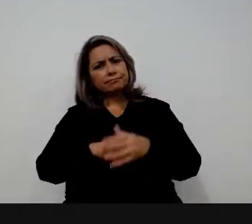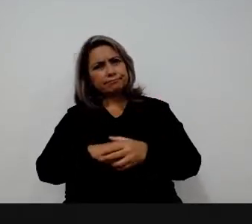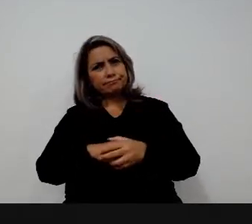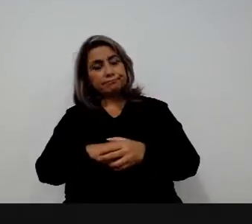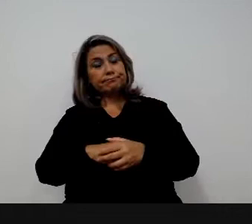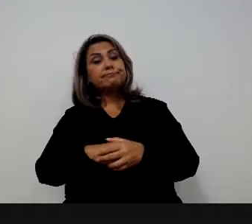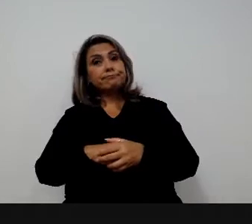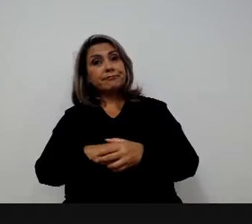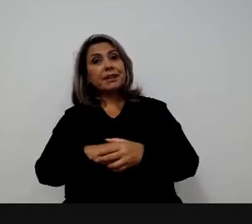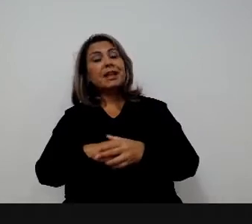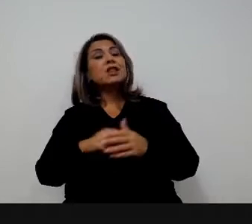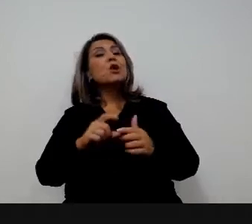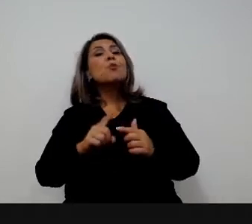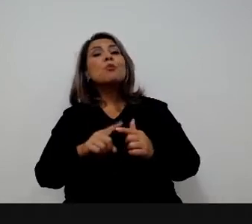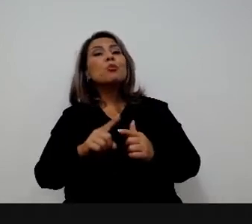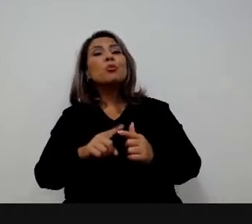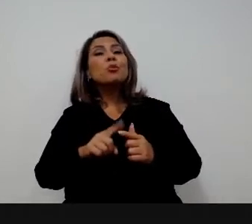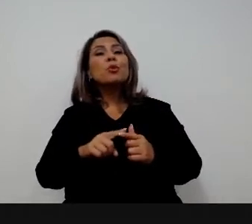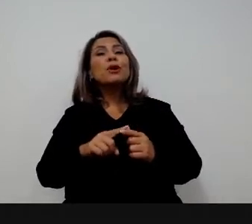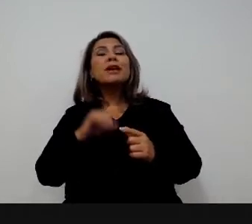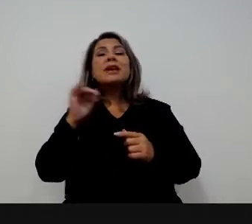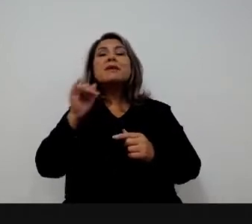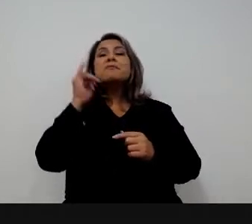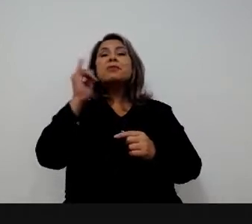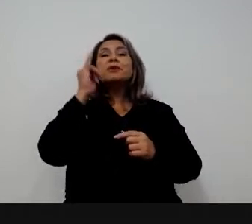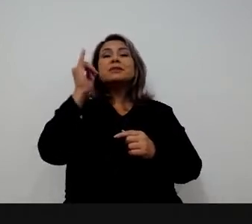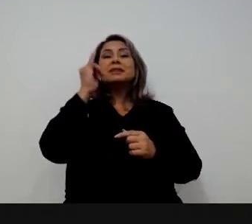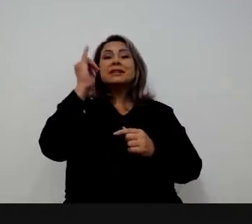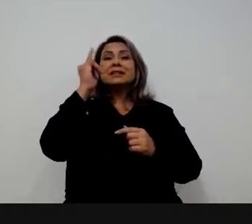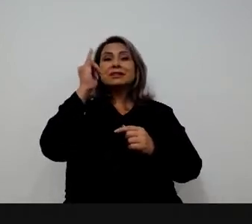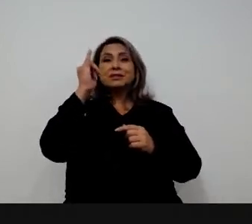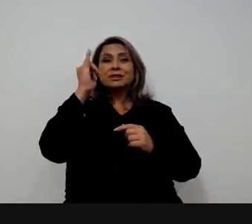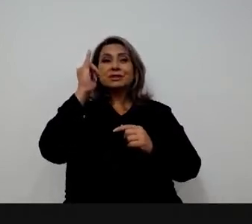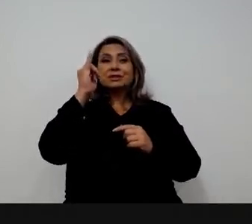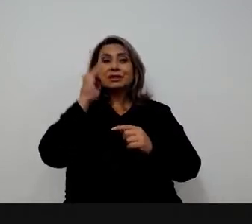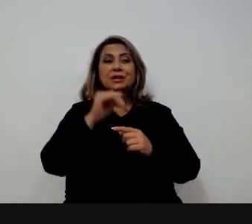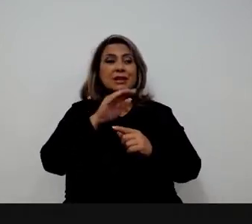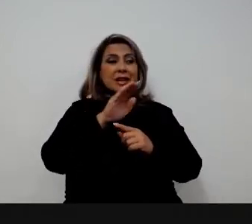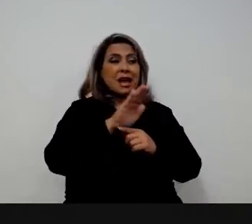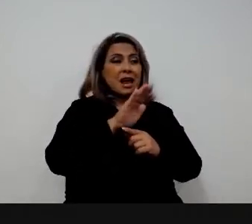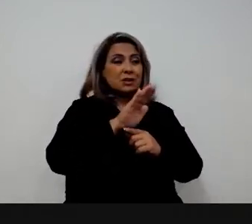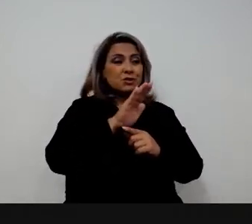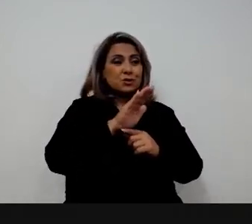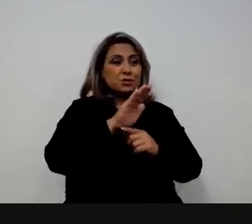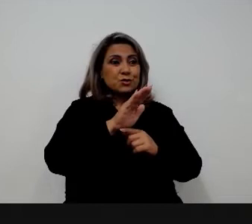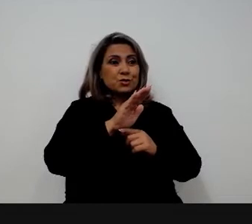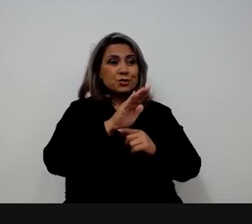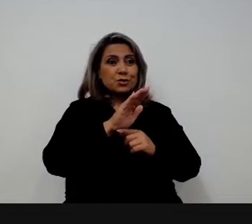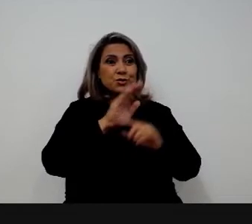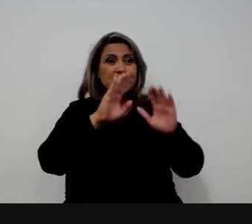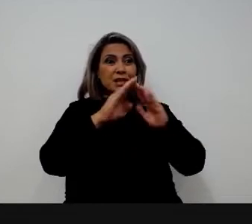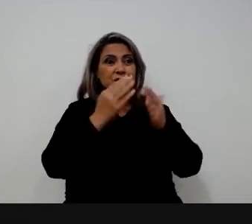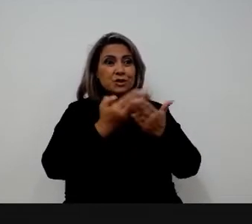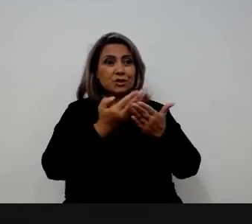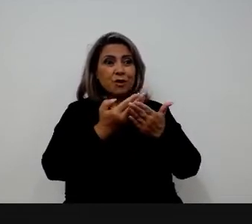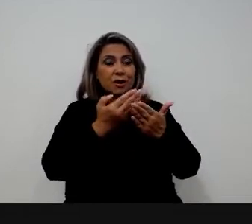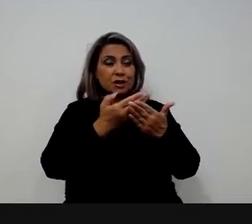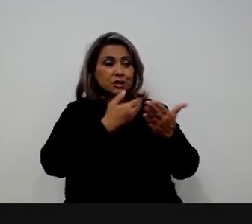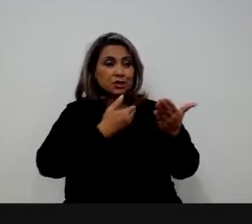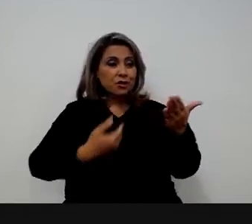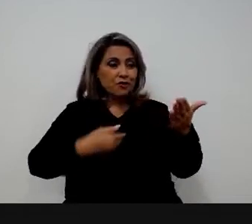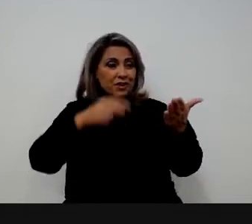resposta aqui. Por que é importante escolas de governo? Porque escolas de governo ajudam governos a ler. esse gráfico aqui